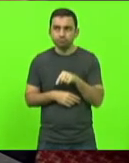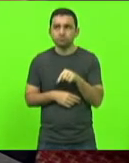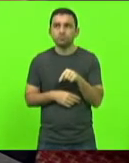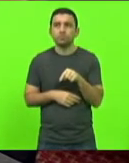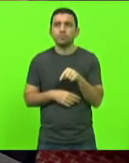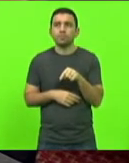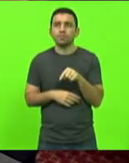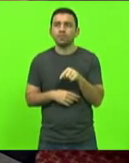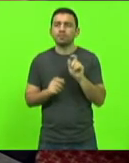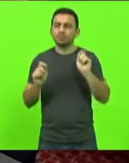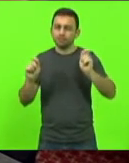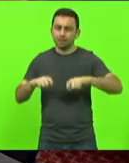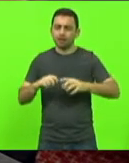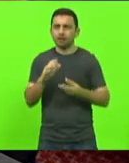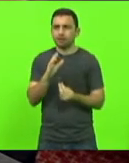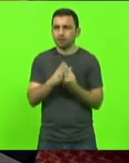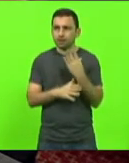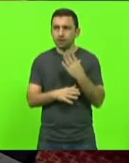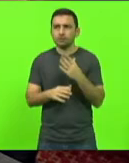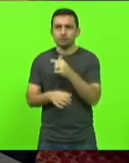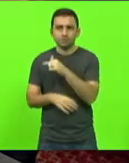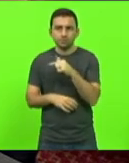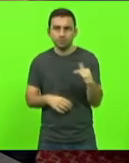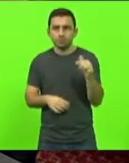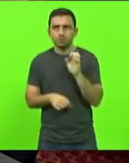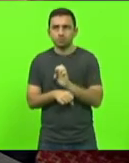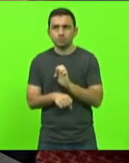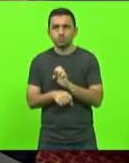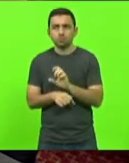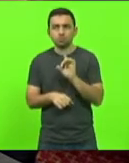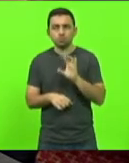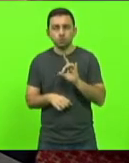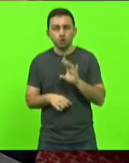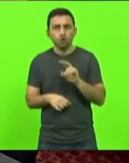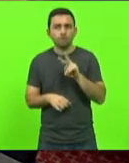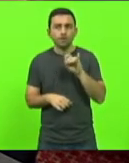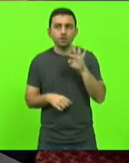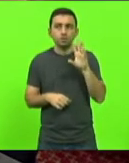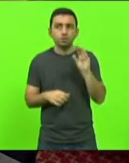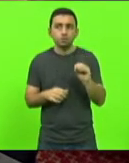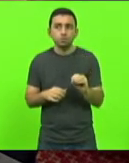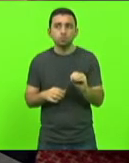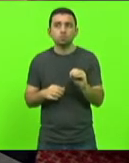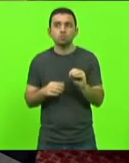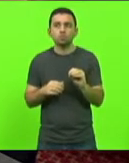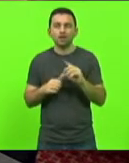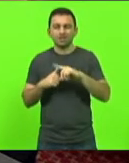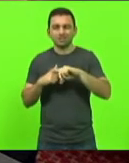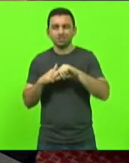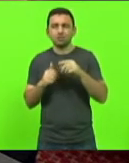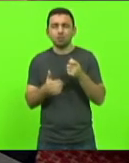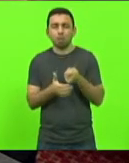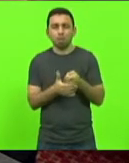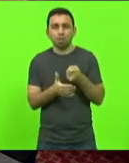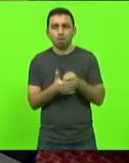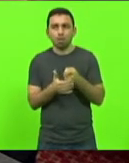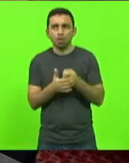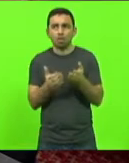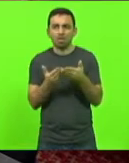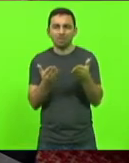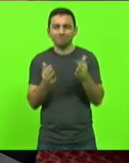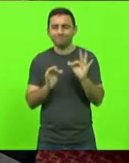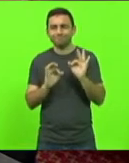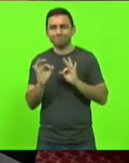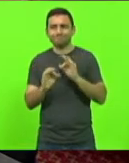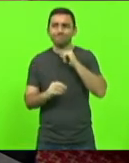criação da Semana Estadual do Rádio e apenas vetando um artigo que cria obrigações ao Poder Executivo que não está preparado para